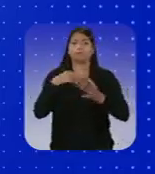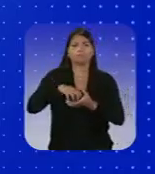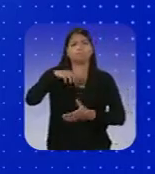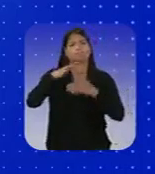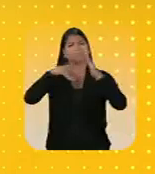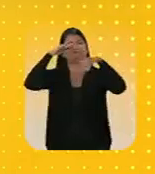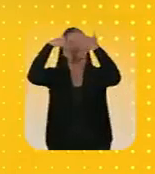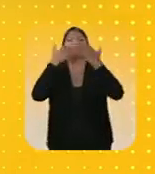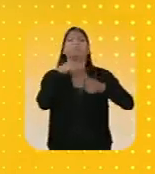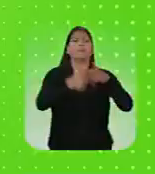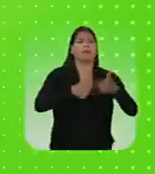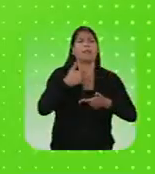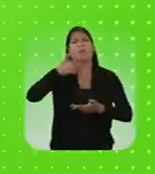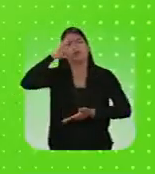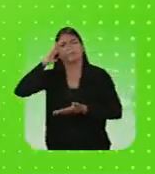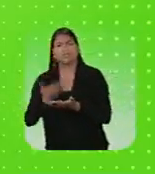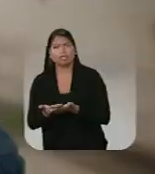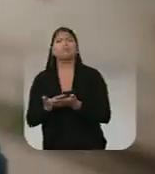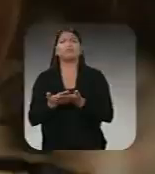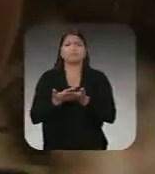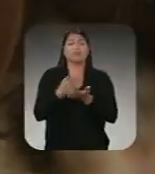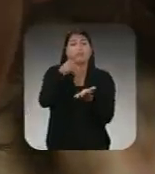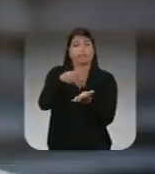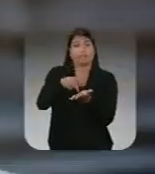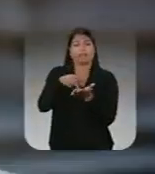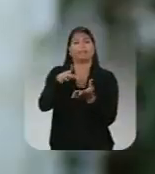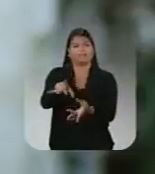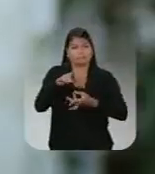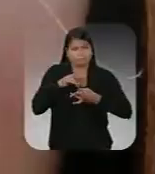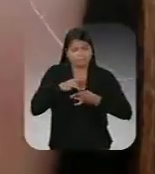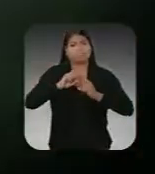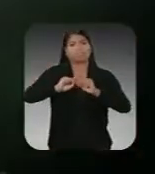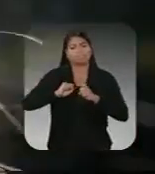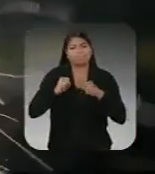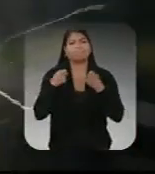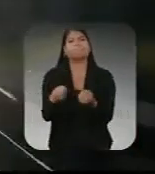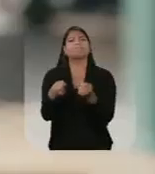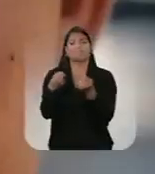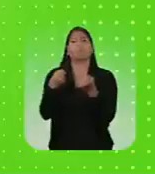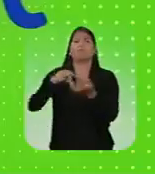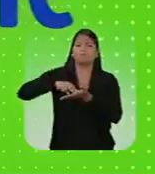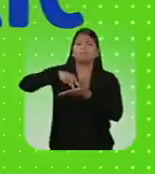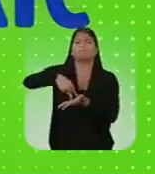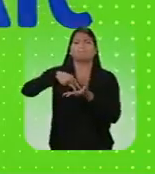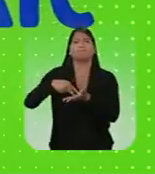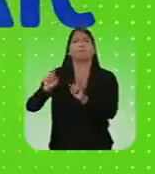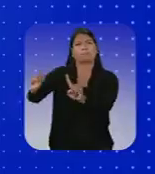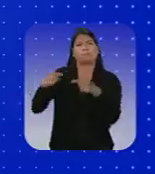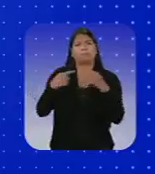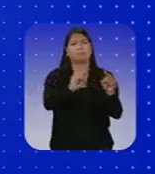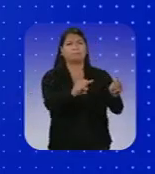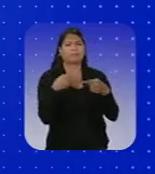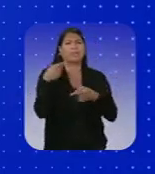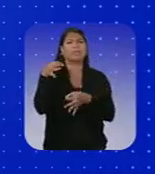Cresci, trabalhei, acreditei. Fiz da verdade a minha forte armadura para enfrentar as